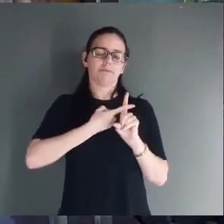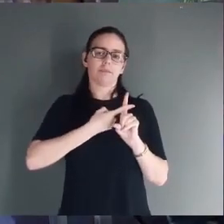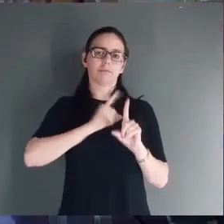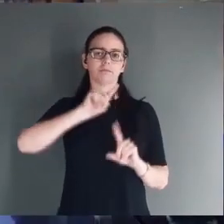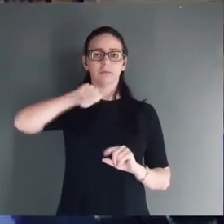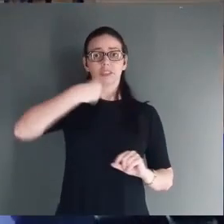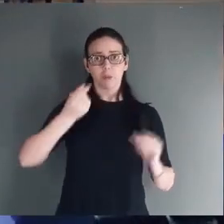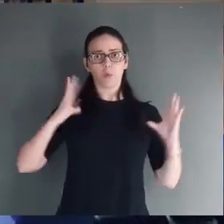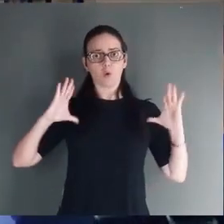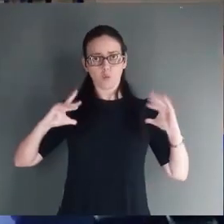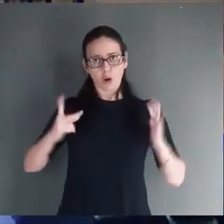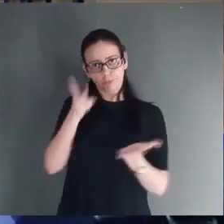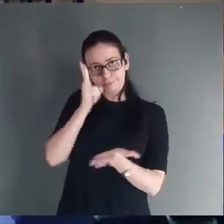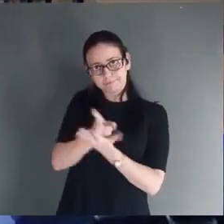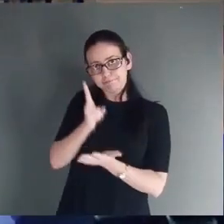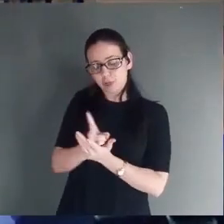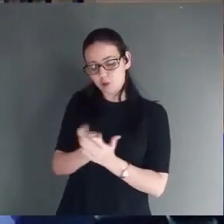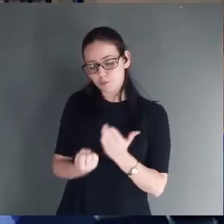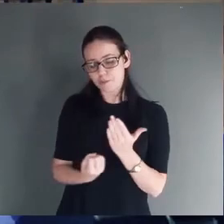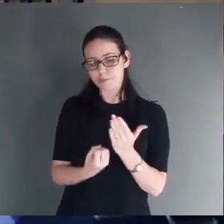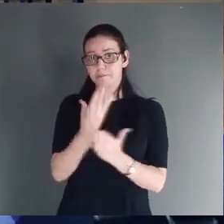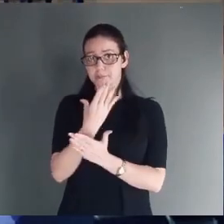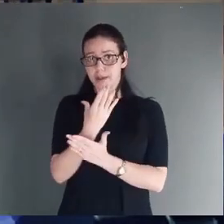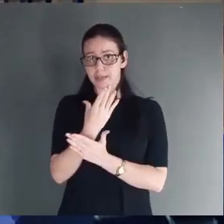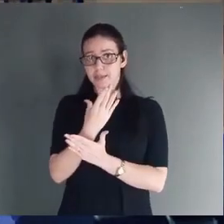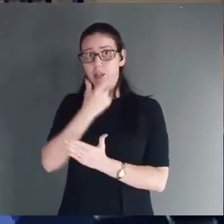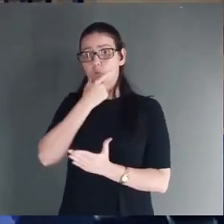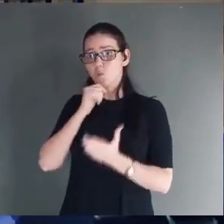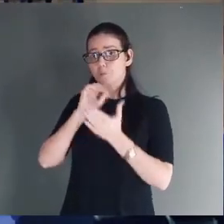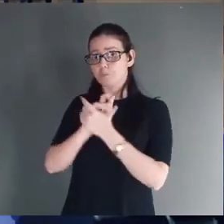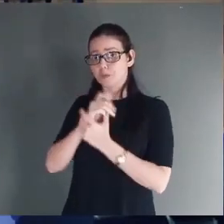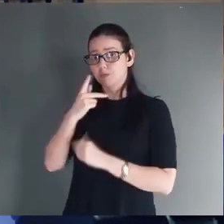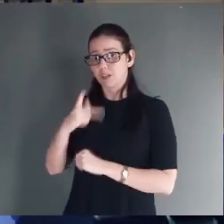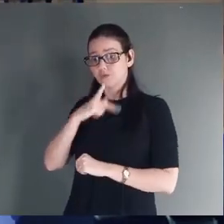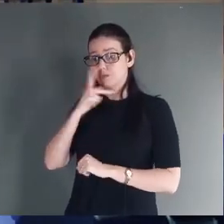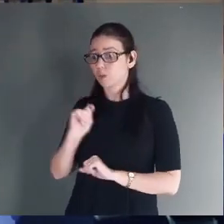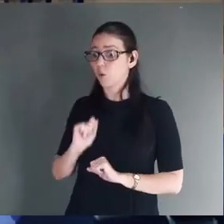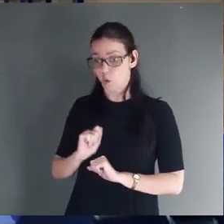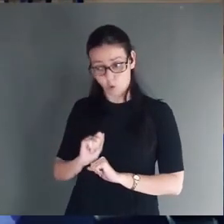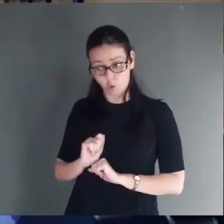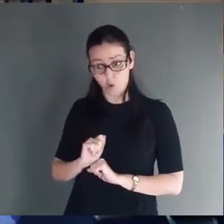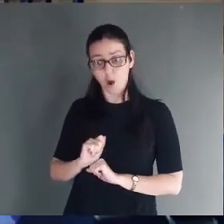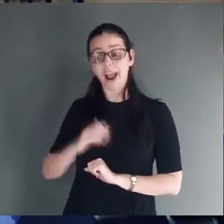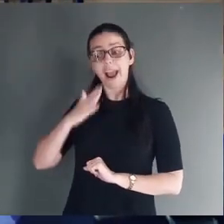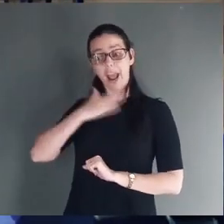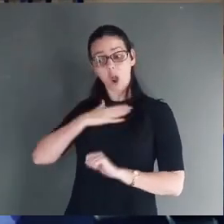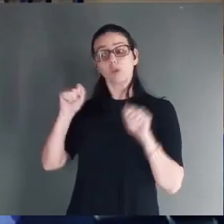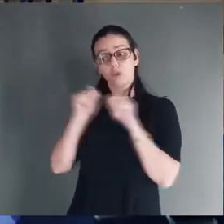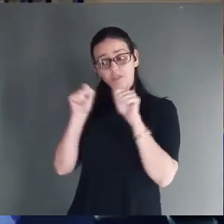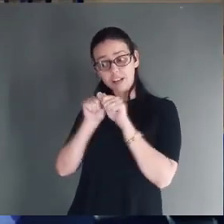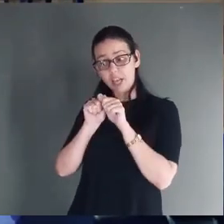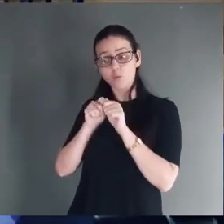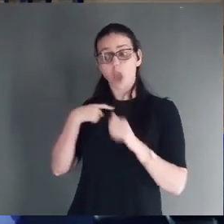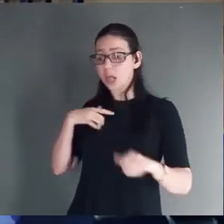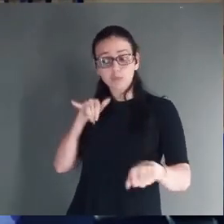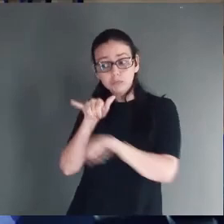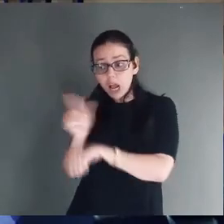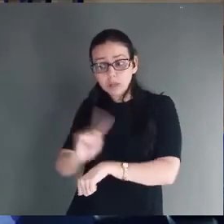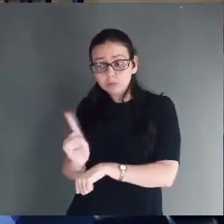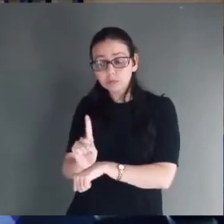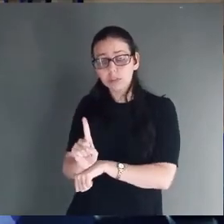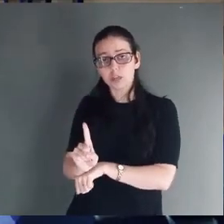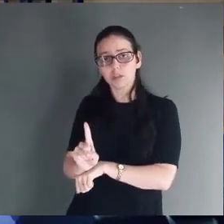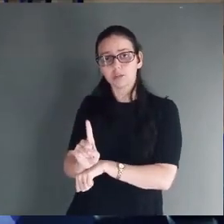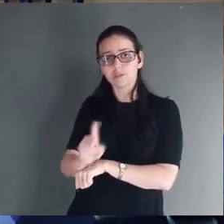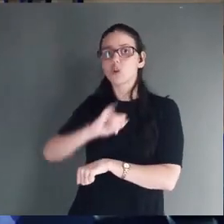esse mesmo anjo vai e aparece a José, e fala com ele, assume, porque sou eu que estou fazendo. E José